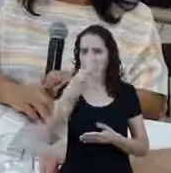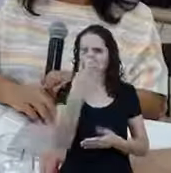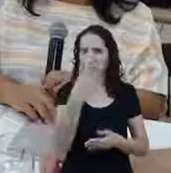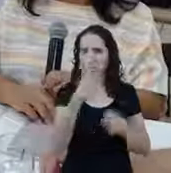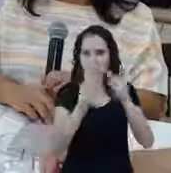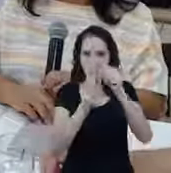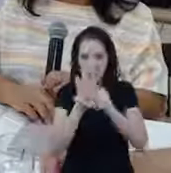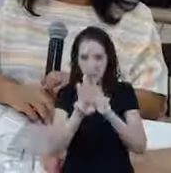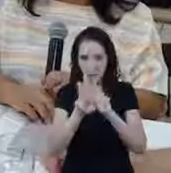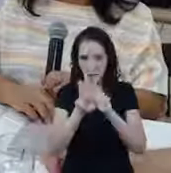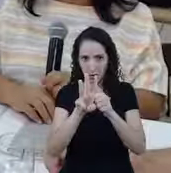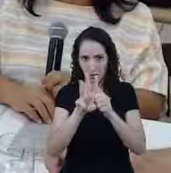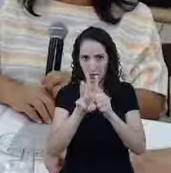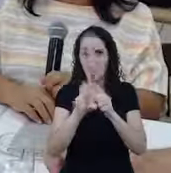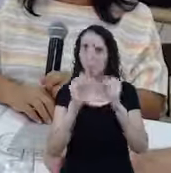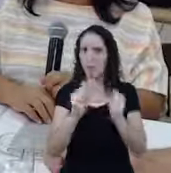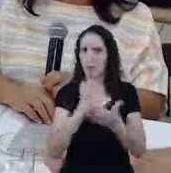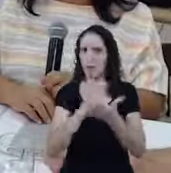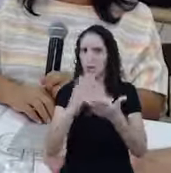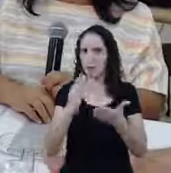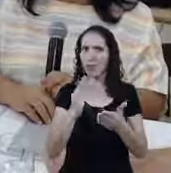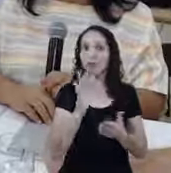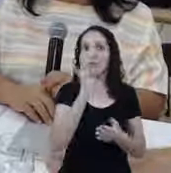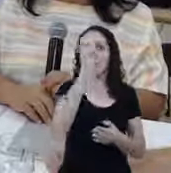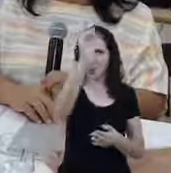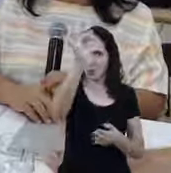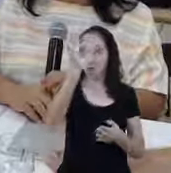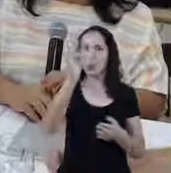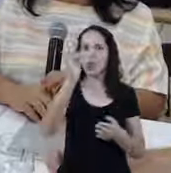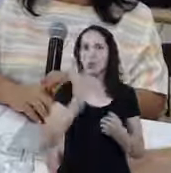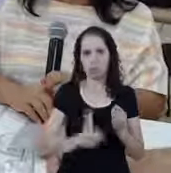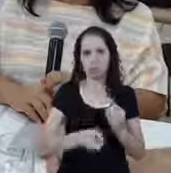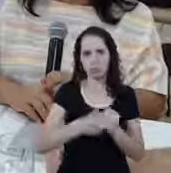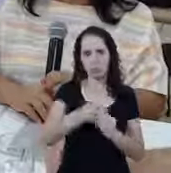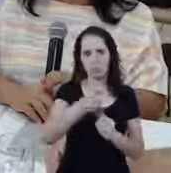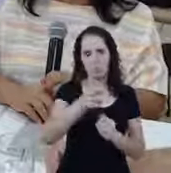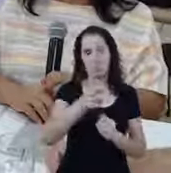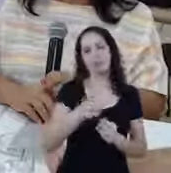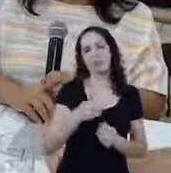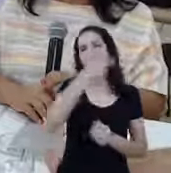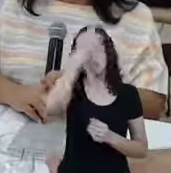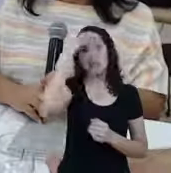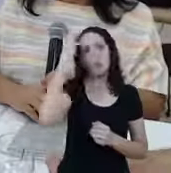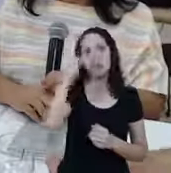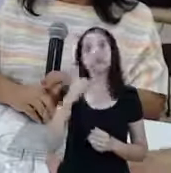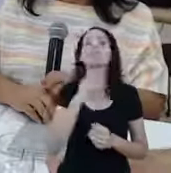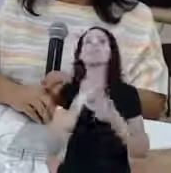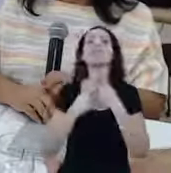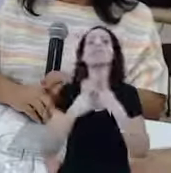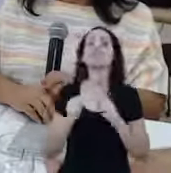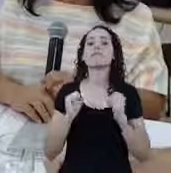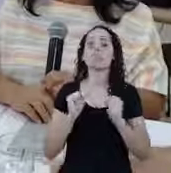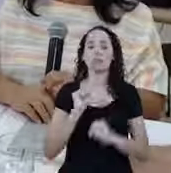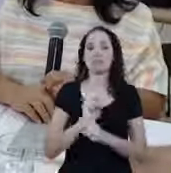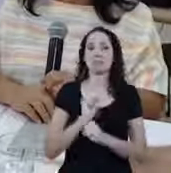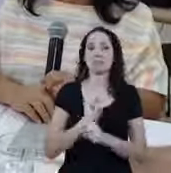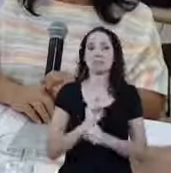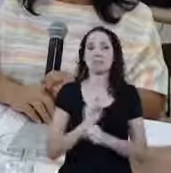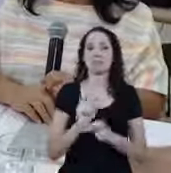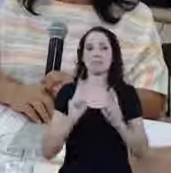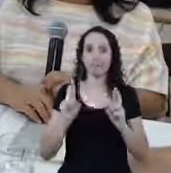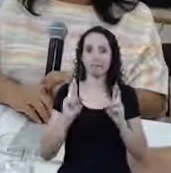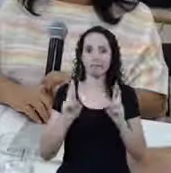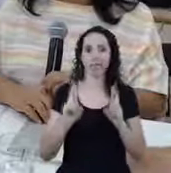meses, podendo futuramente ser prorrogado Todo mundo espera que esse caos que se implantou no país